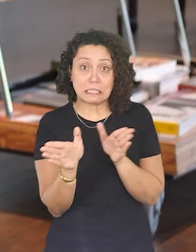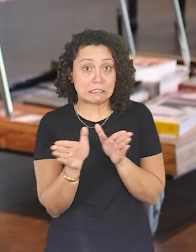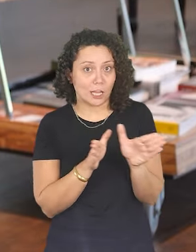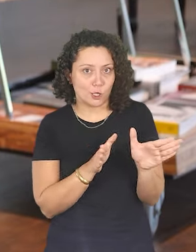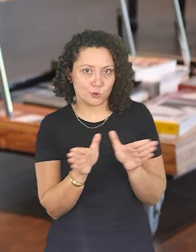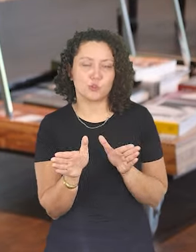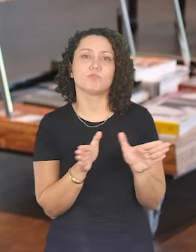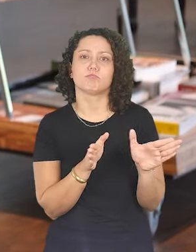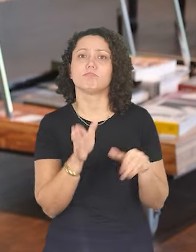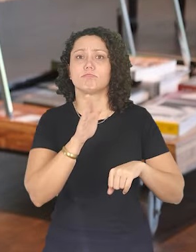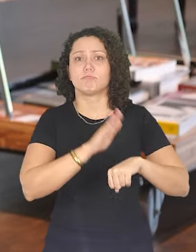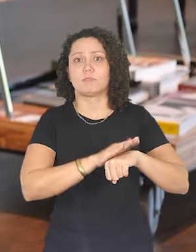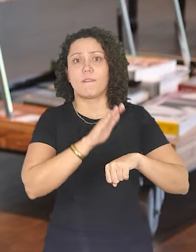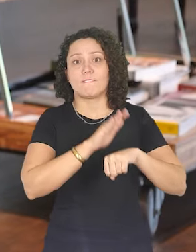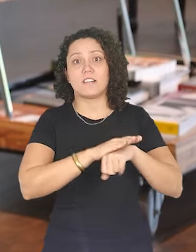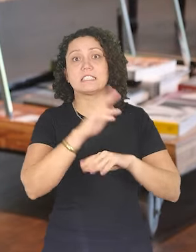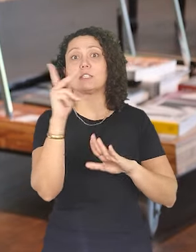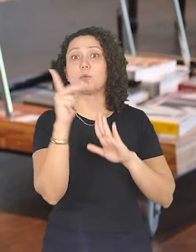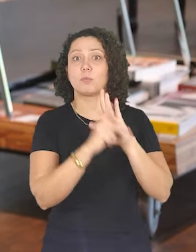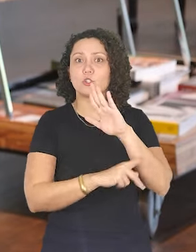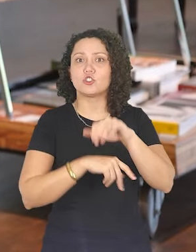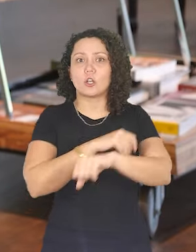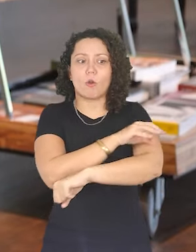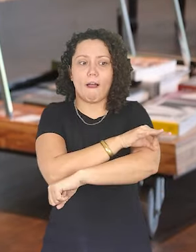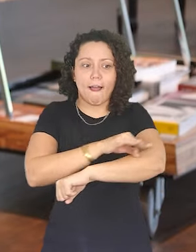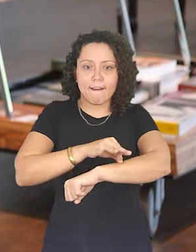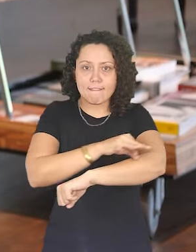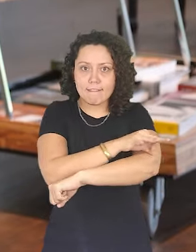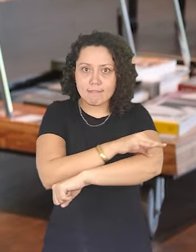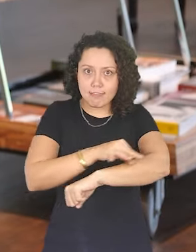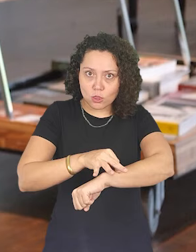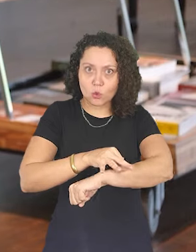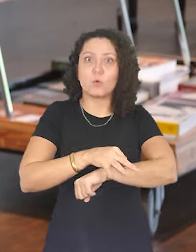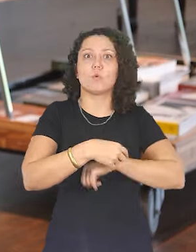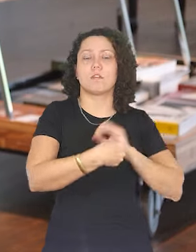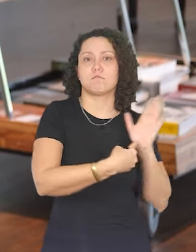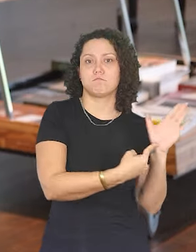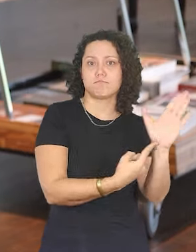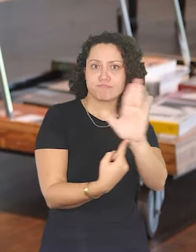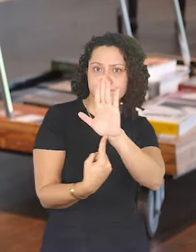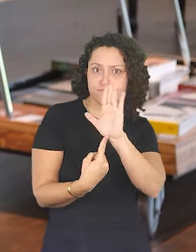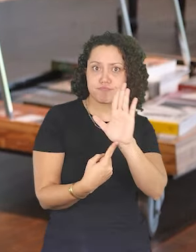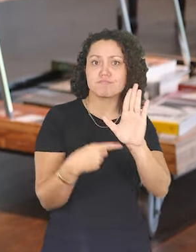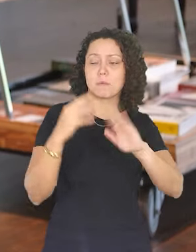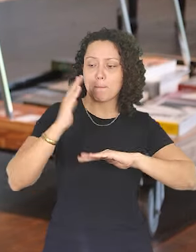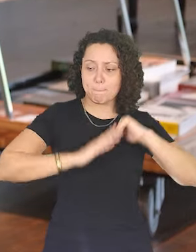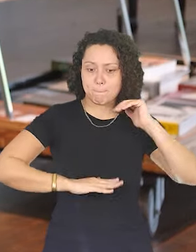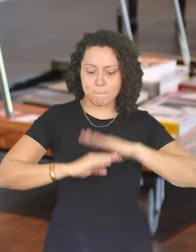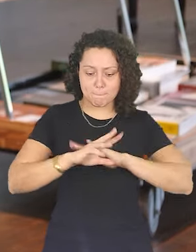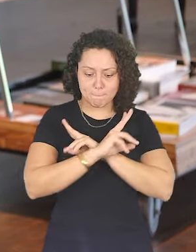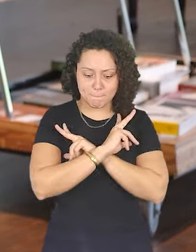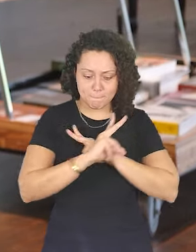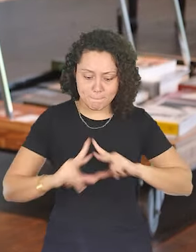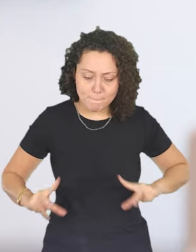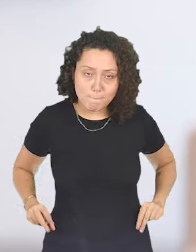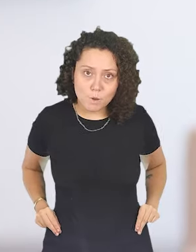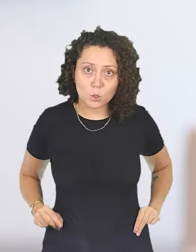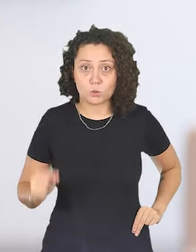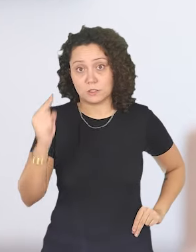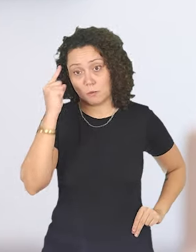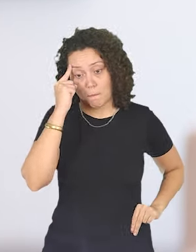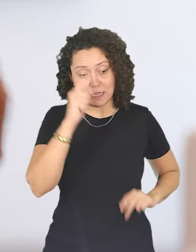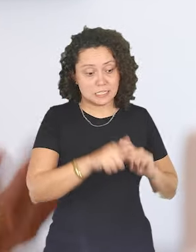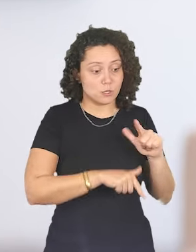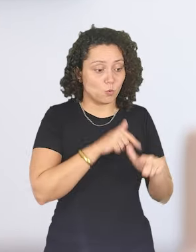acessibilidade na hora que está desenvolvendo o projeto de arquitetura, o projeto expográfico de uma exposição, o produtor também acompanha